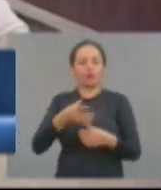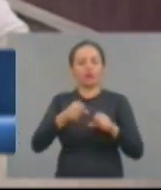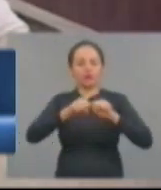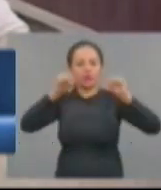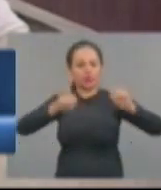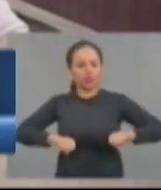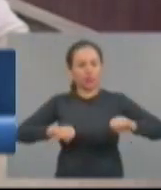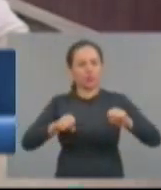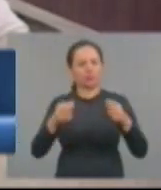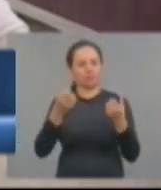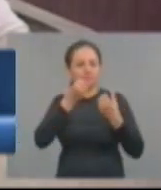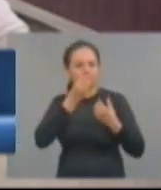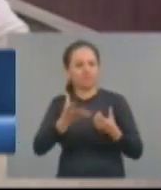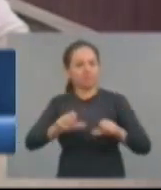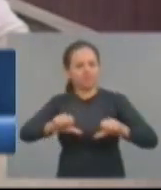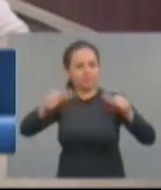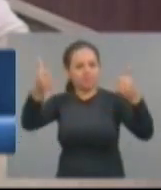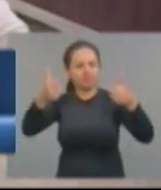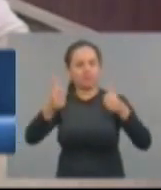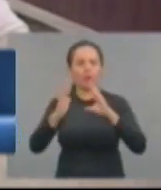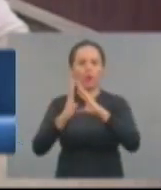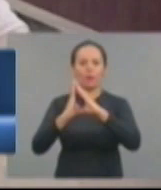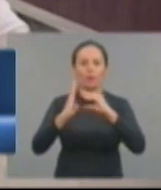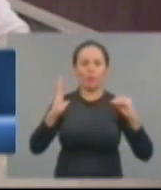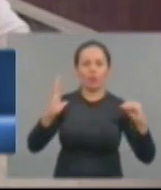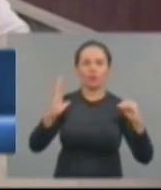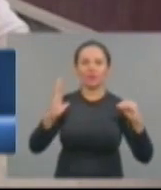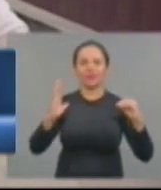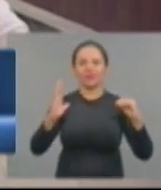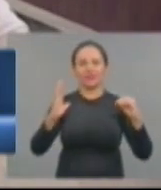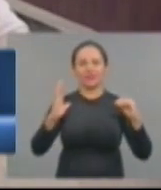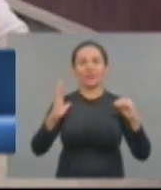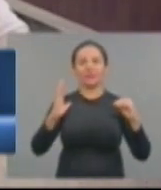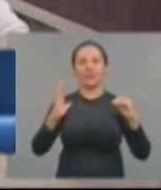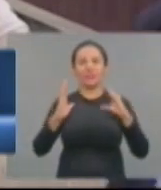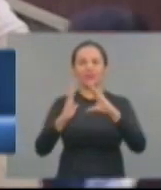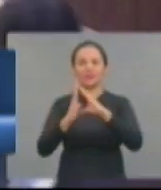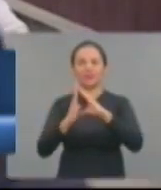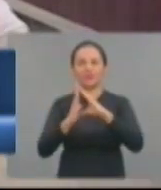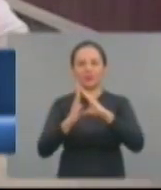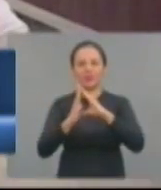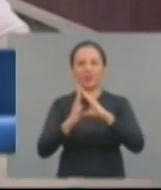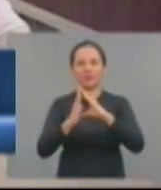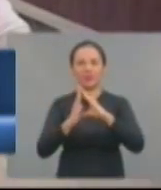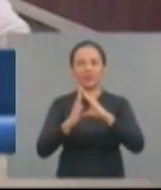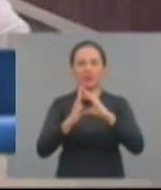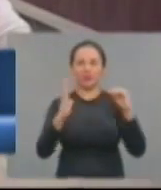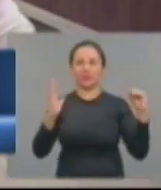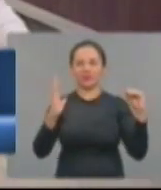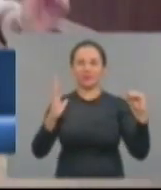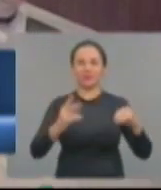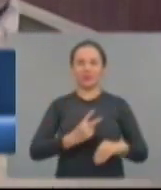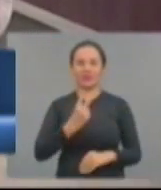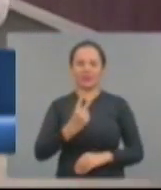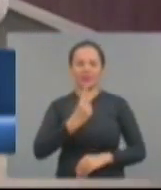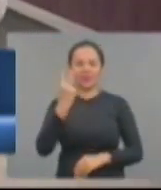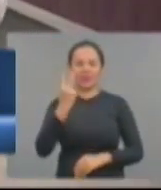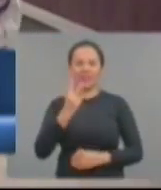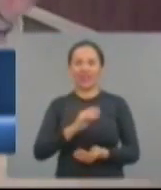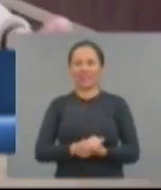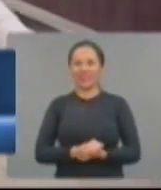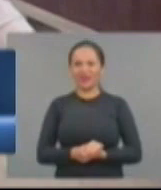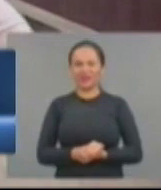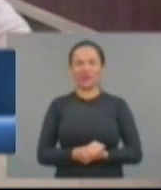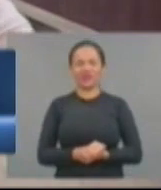nós precisamos tratar de modelo de avaliação, de valorização, que vise e tenha como